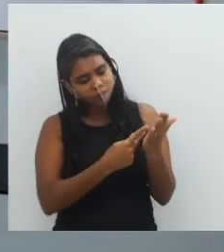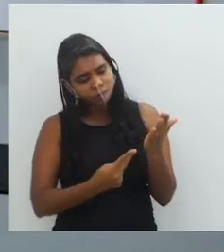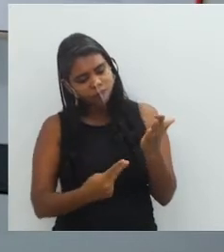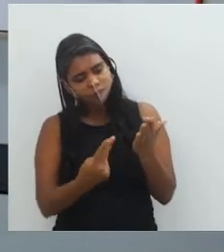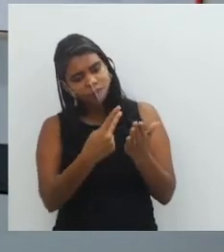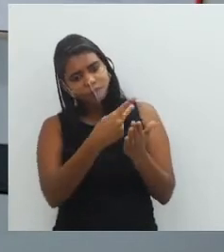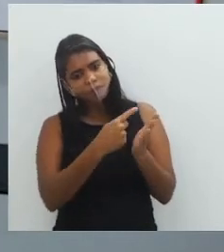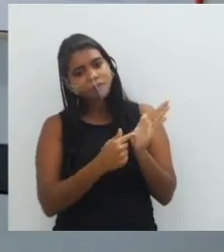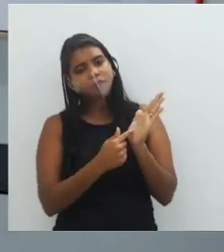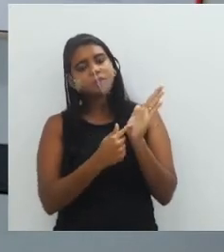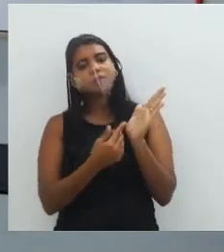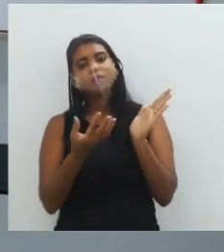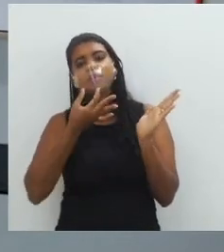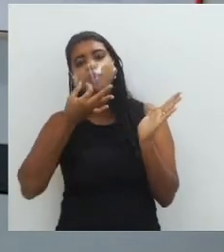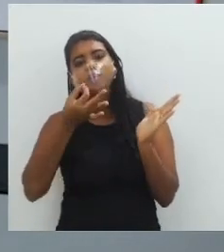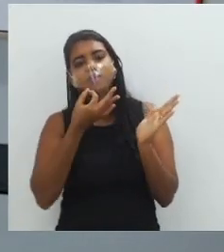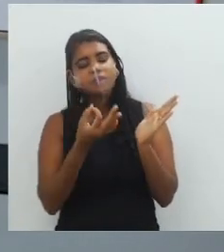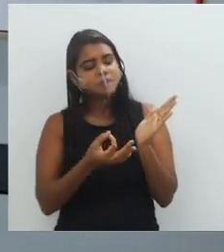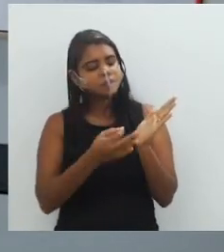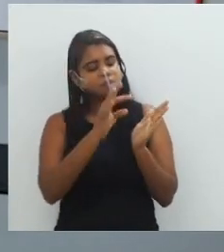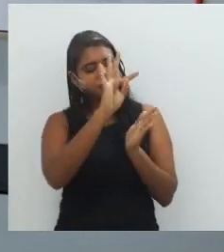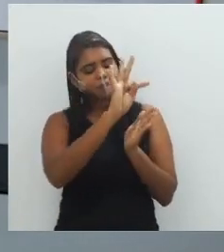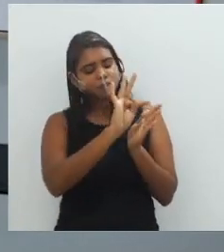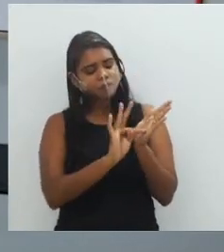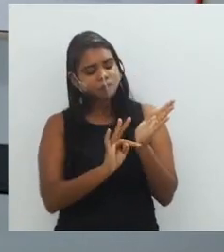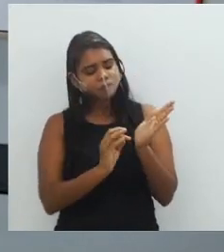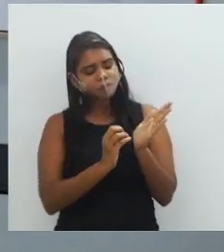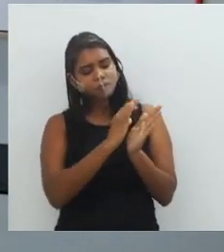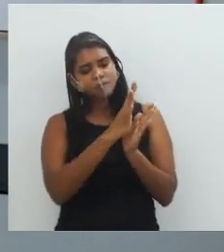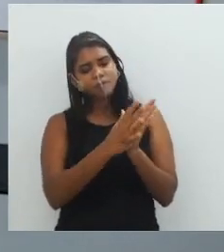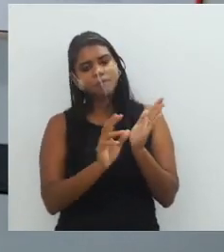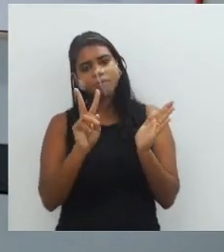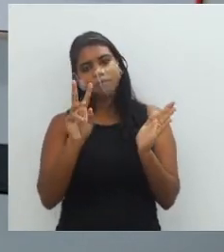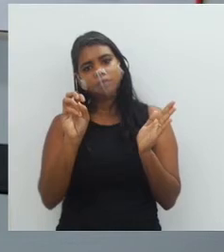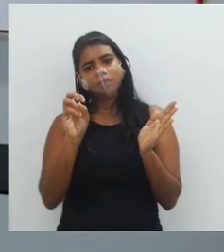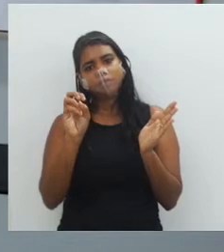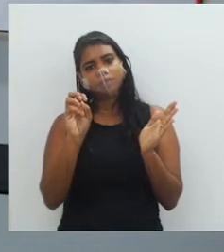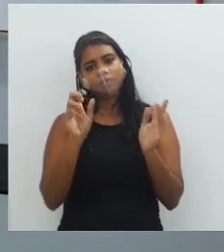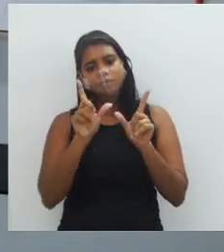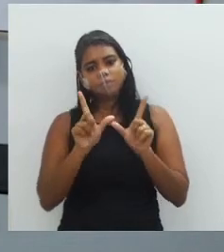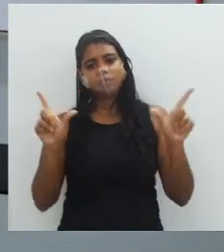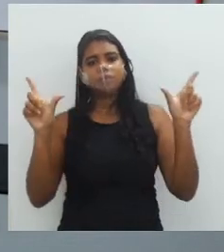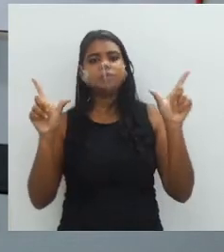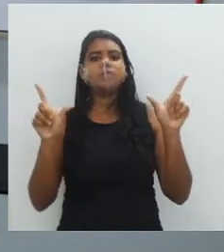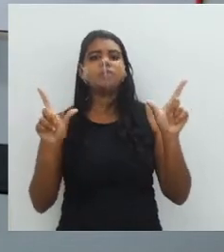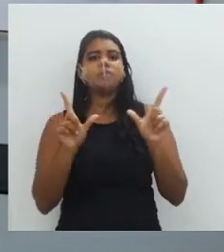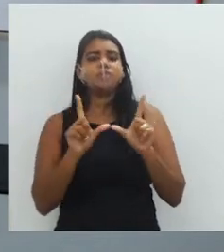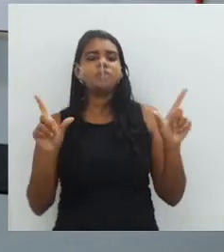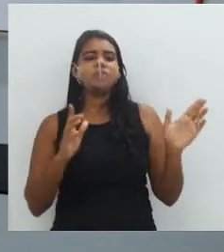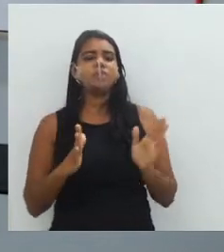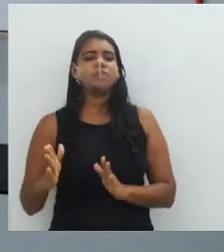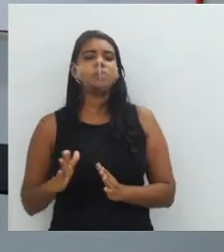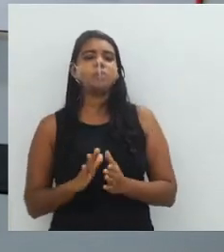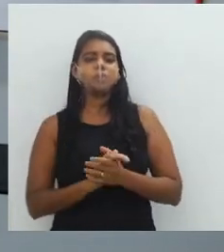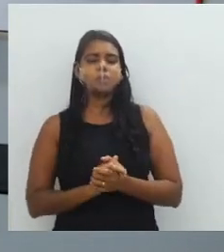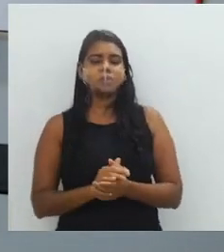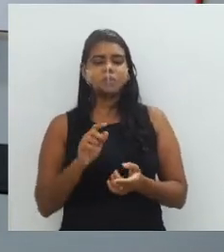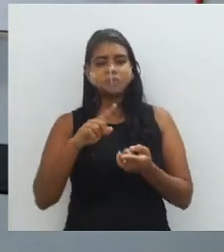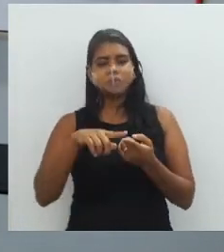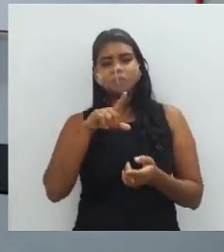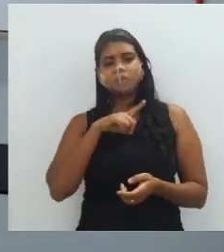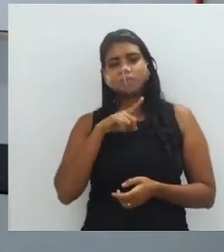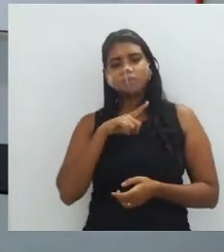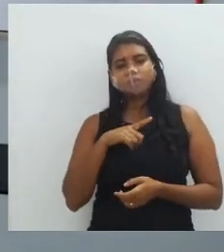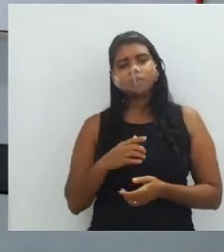obra, uma sugestão de textura e trazendo volume. Então, esse é o cruzamento de linhas. A gente também tem a